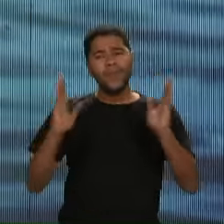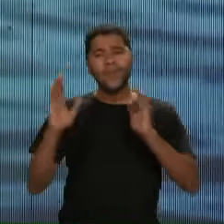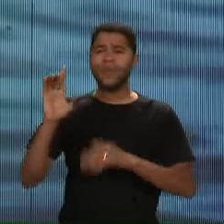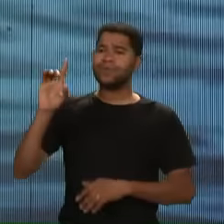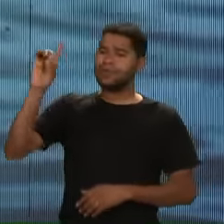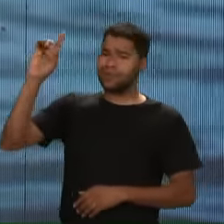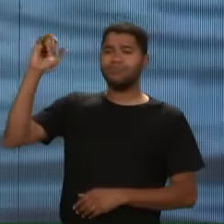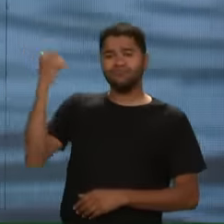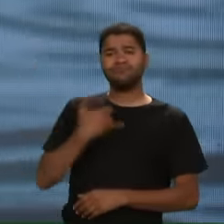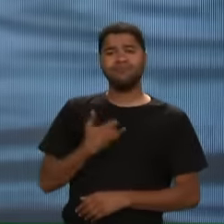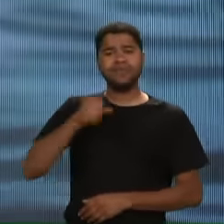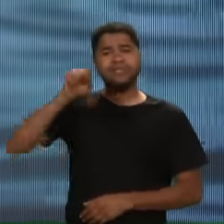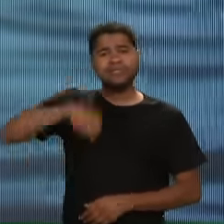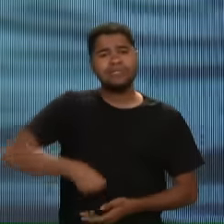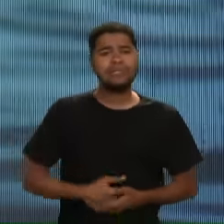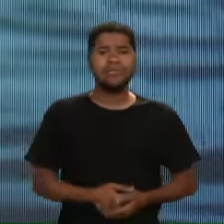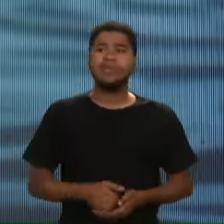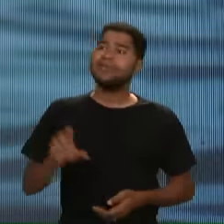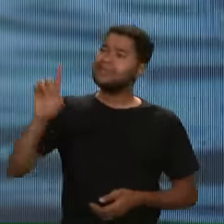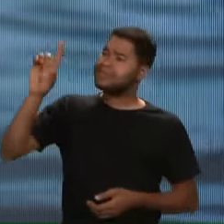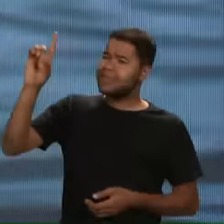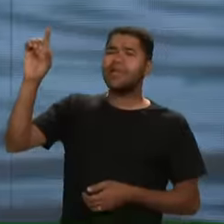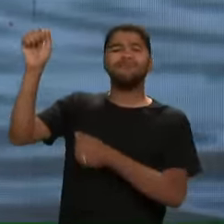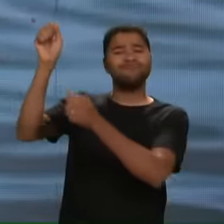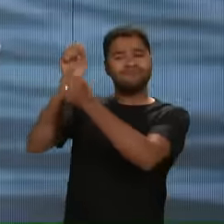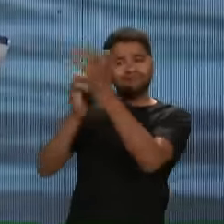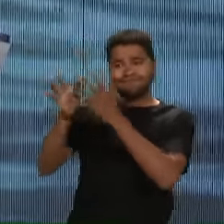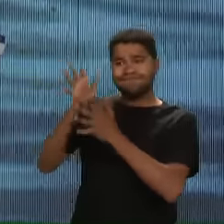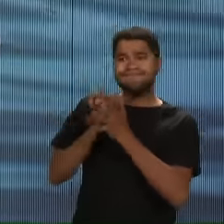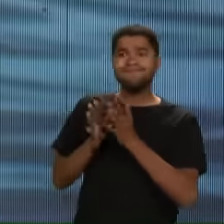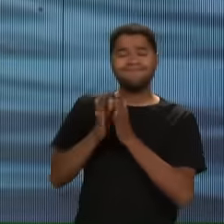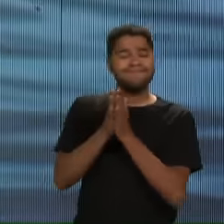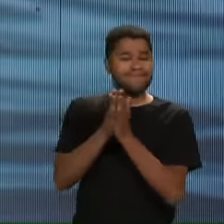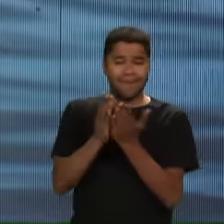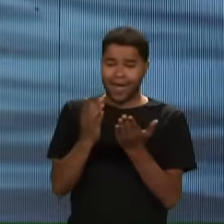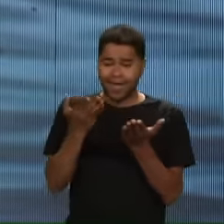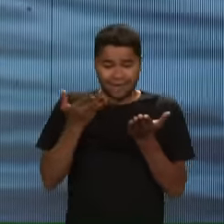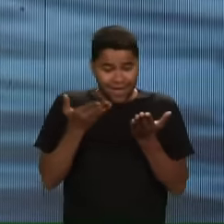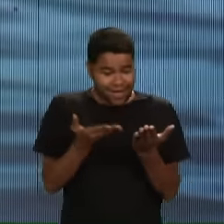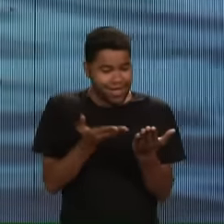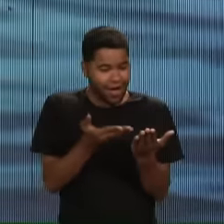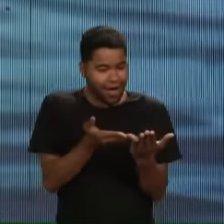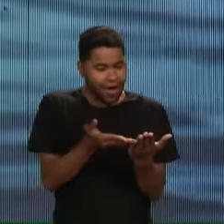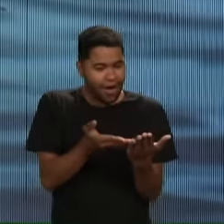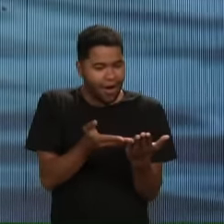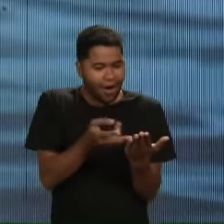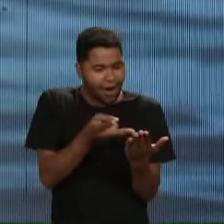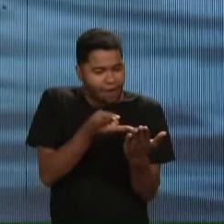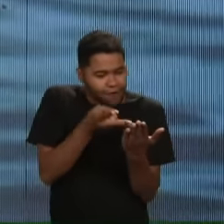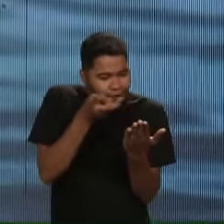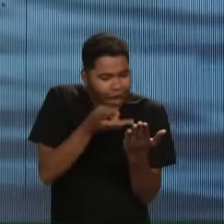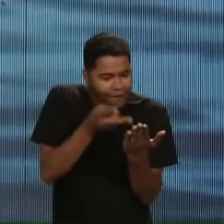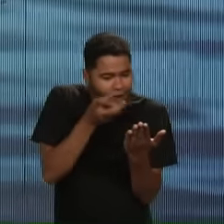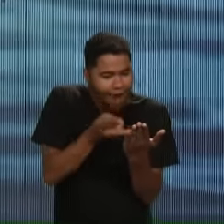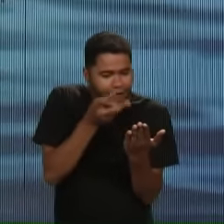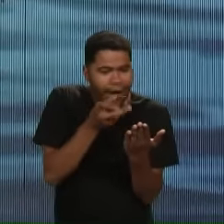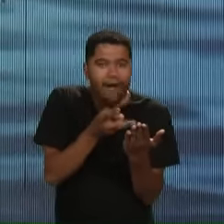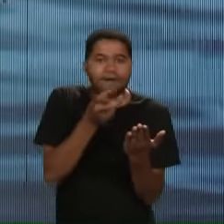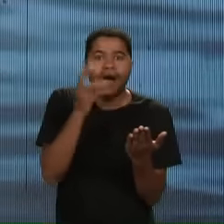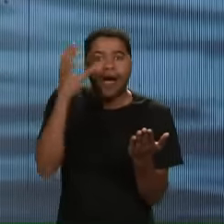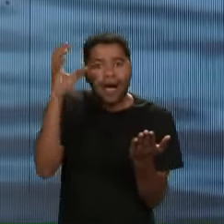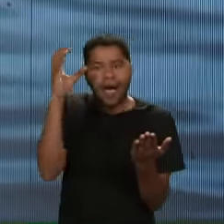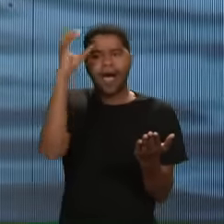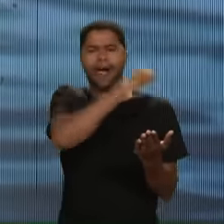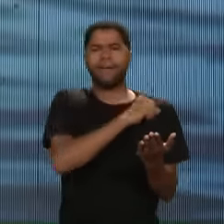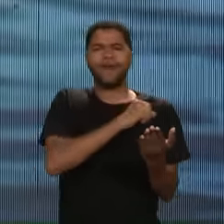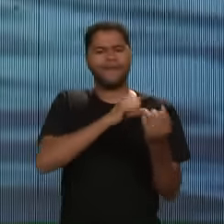fale Conosco Deus fala Conosco A palavra está aqui Você precisa Você aprender A